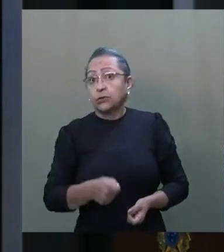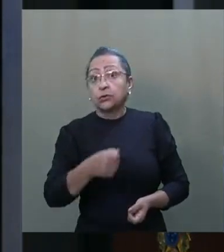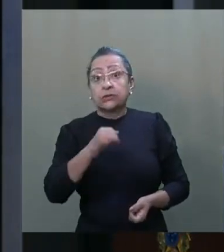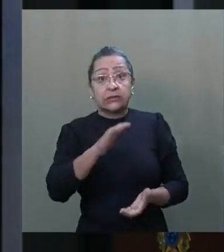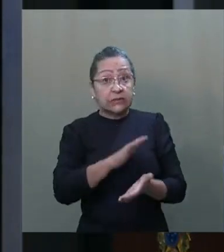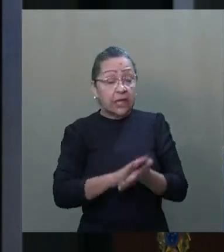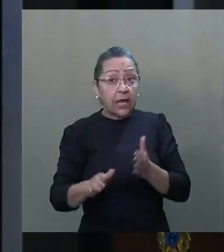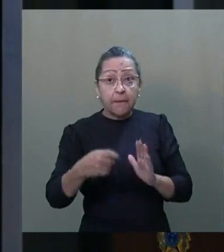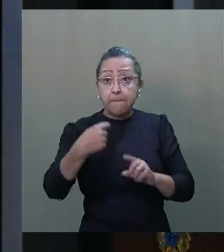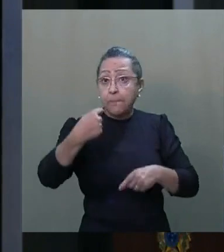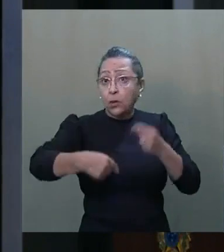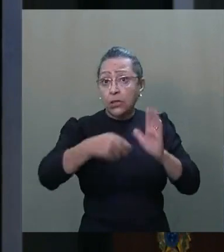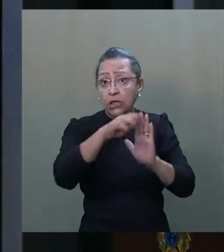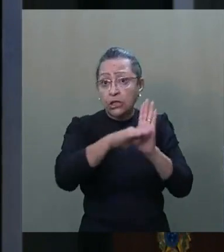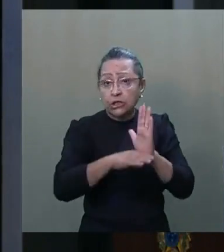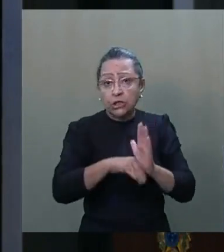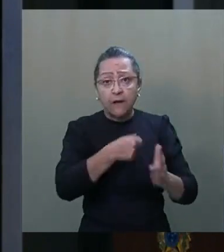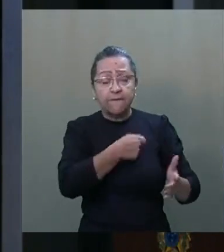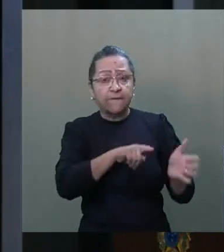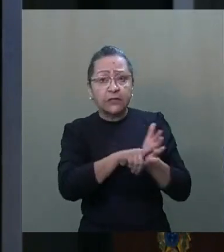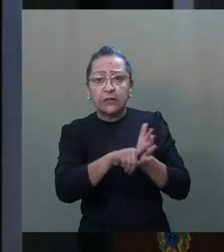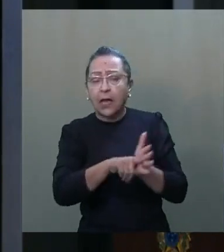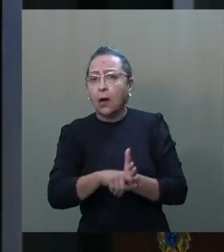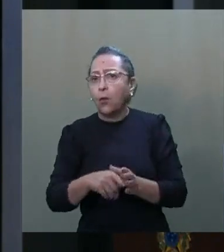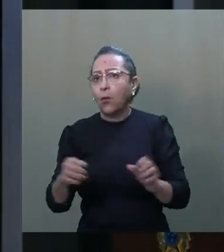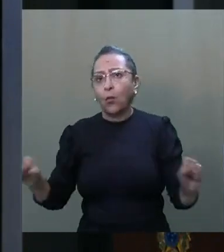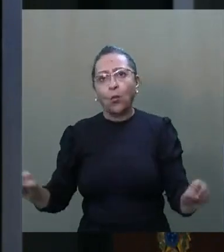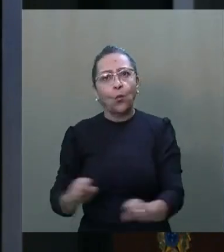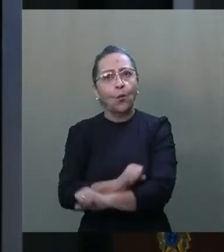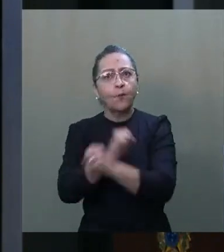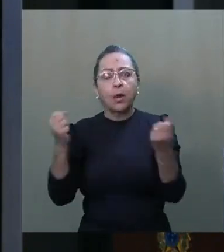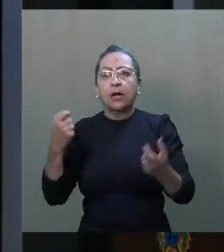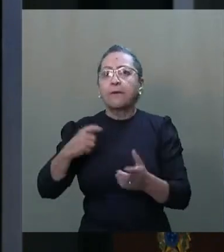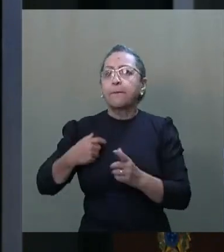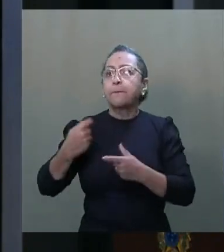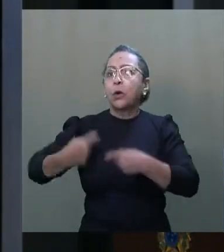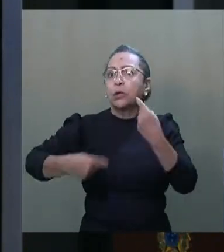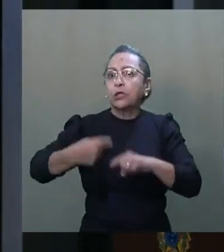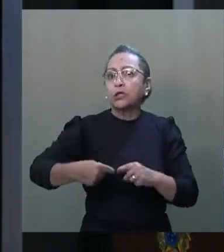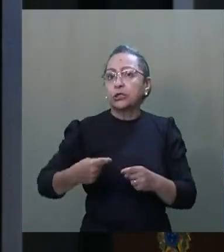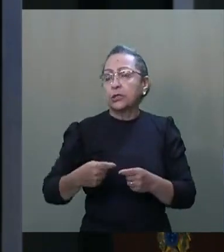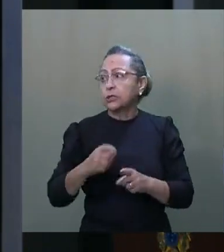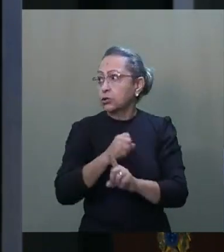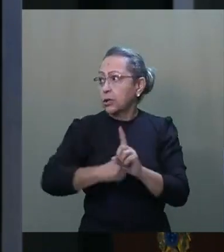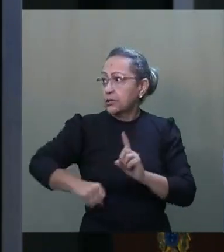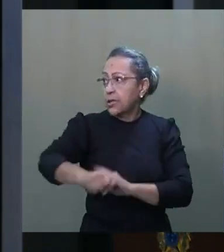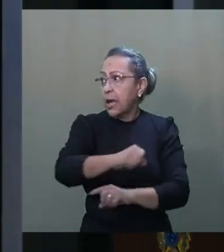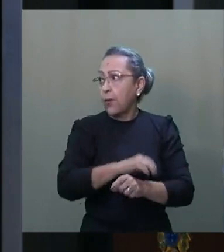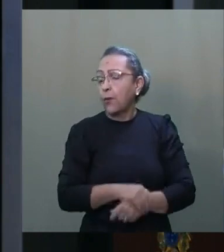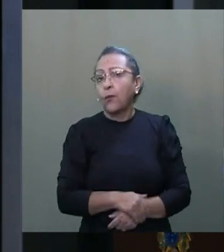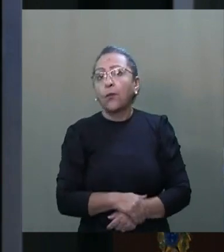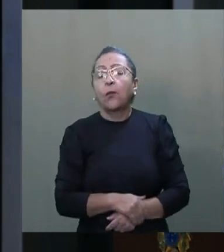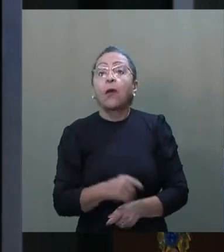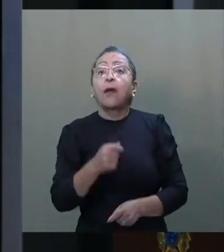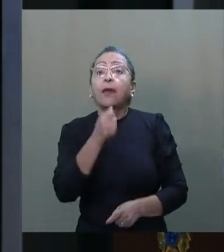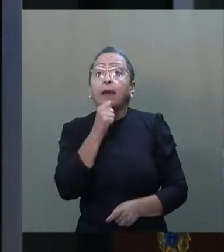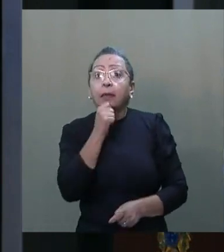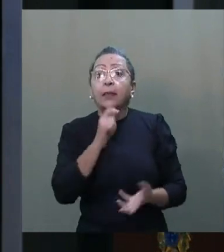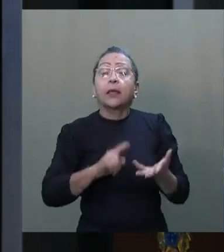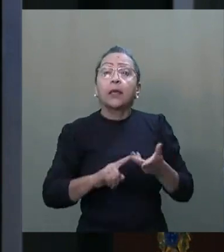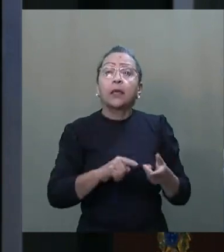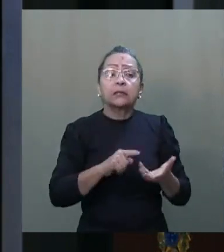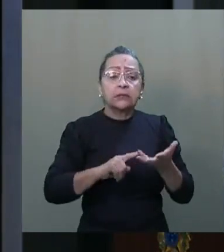política fiscal não há política social. Contudo, ainda que tais obstáculos